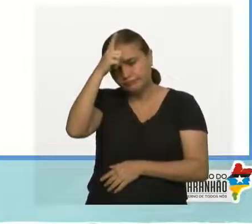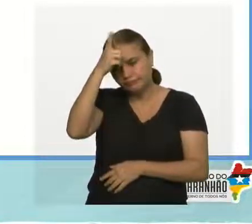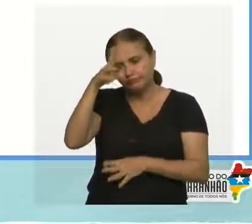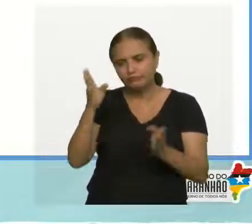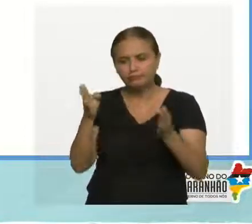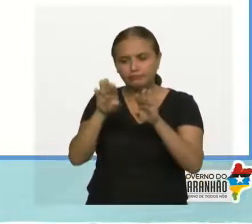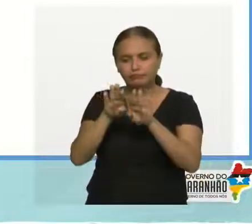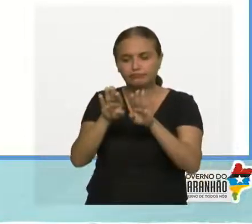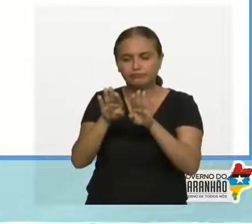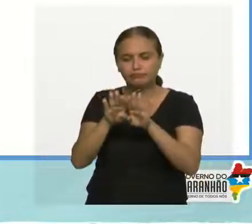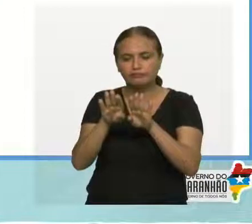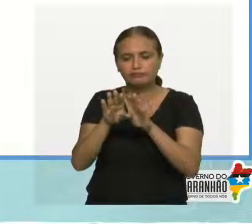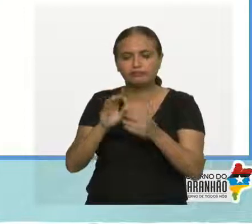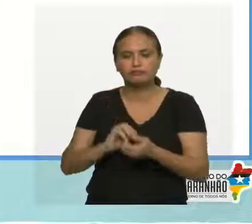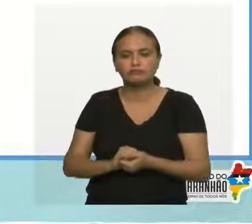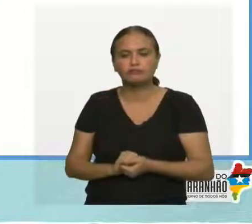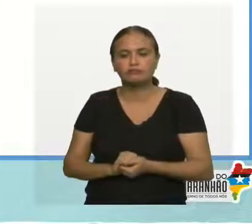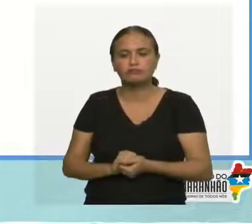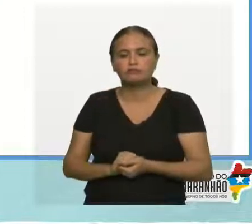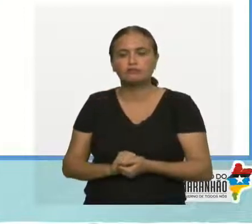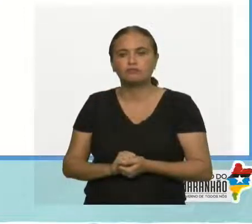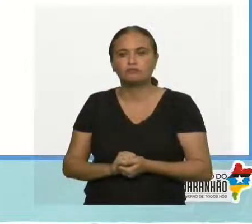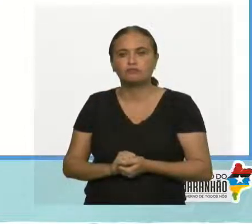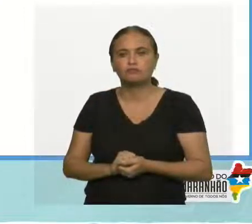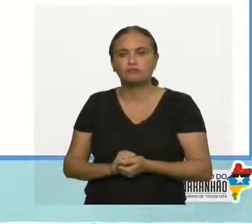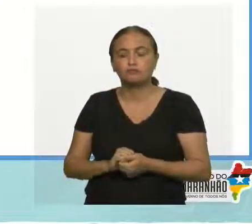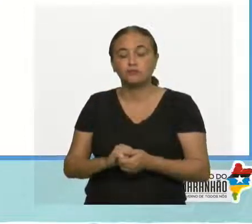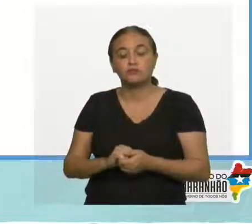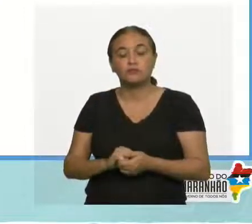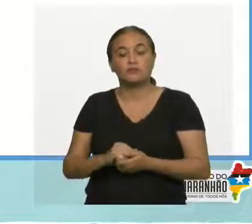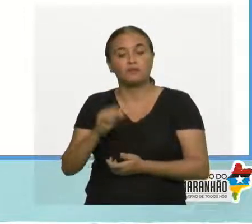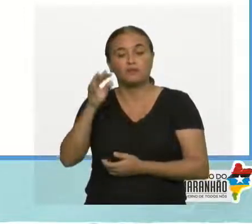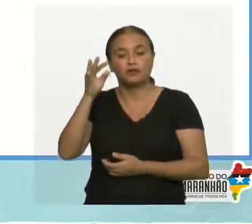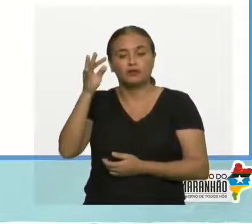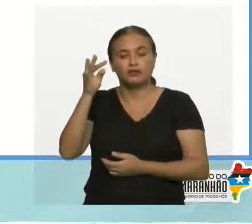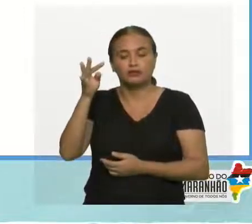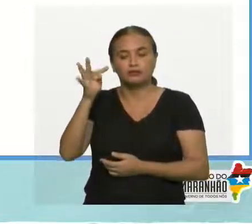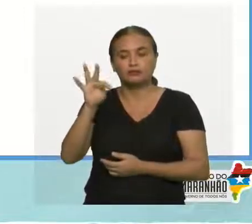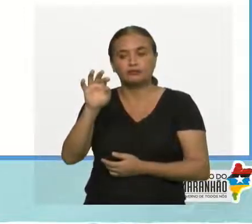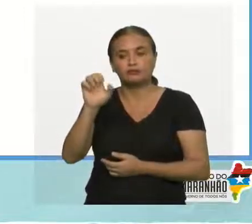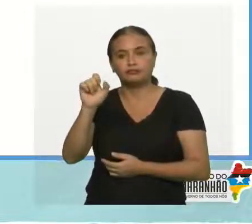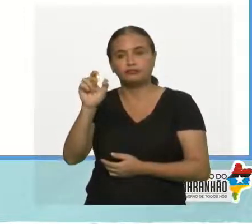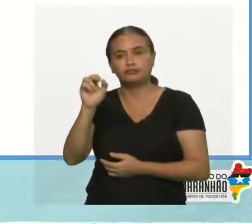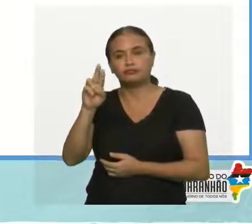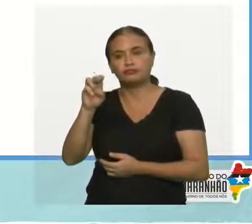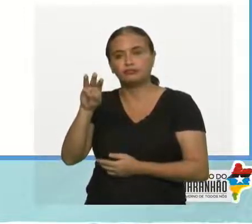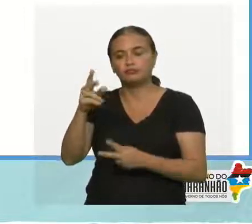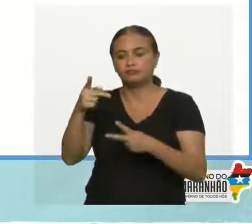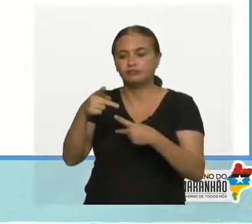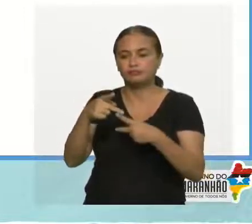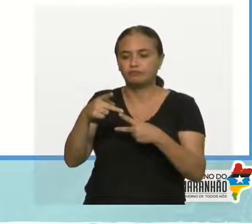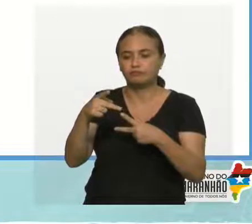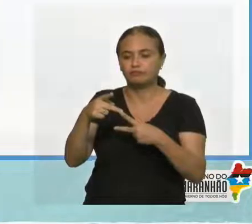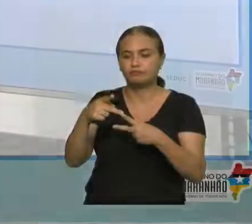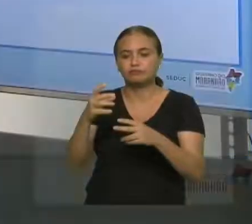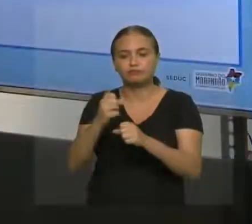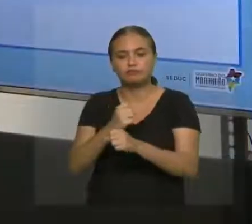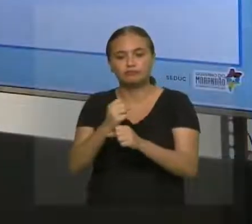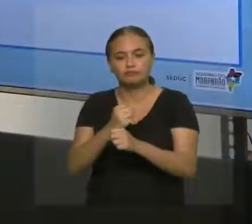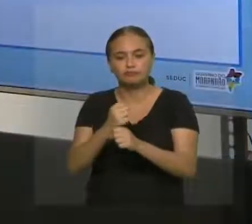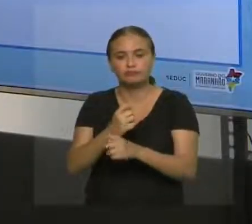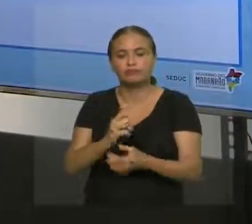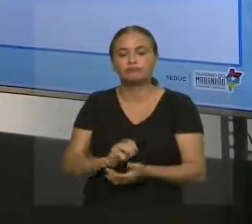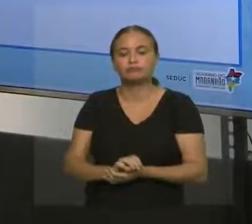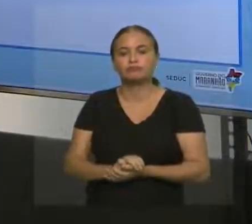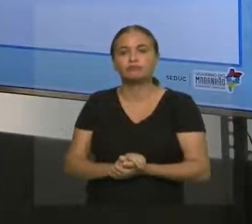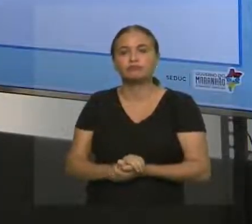fechando o triângulo retângulo. aí, triângulo retângulo, eu vou aplicar a teoria de Pitágoras. Aí, independente do qual método você está usando, caiu na geometria, caiu no triângulo retângulo,